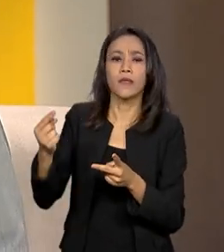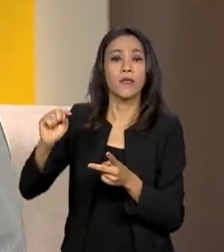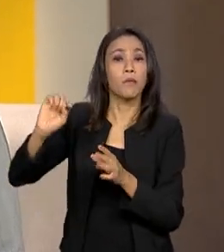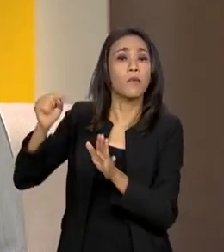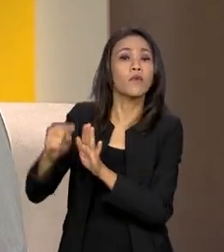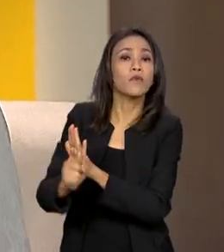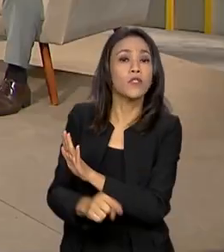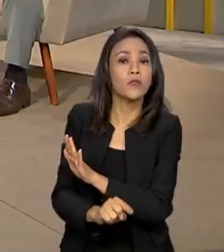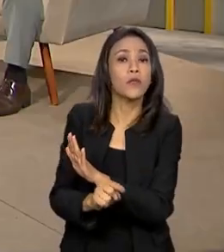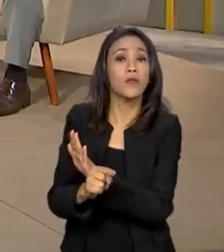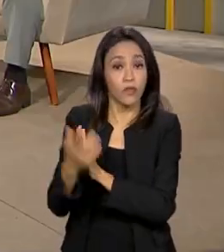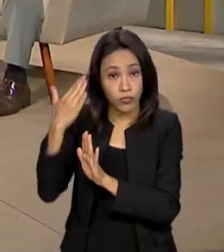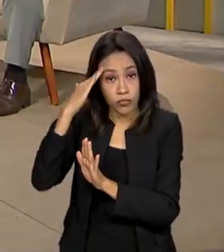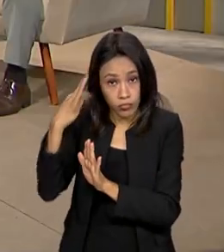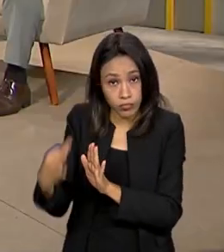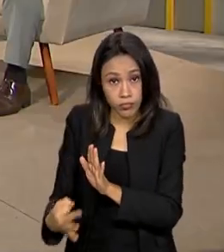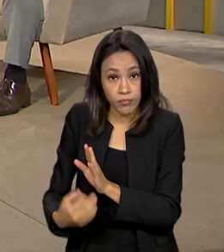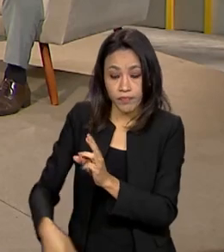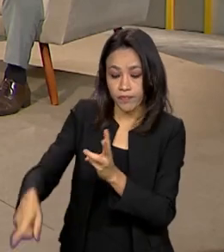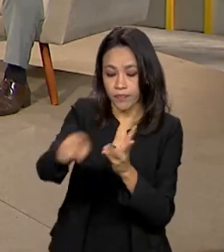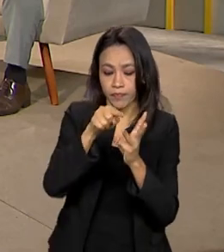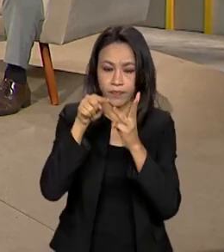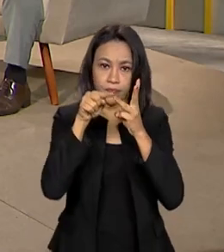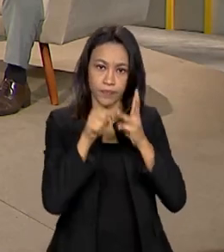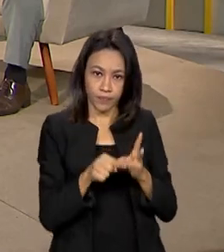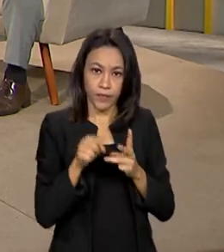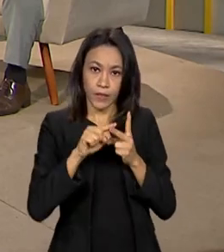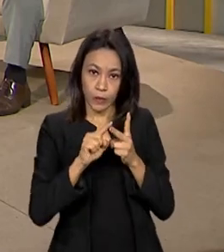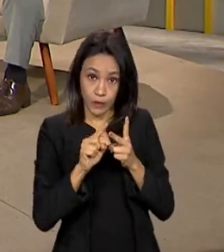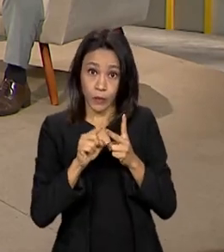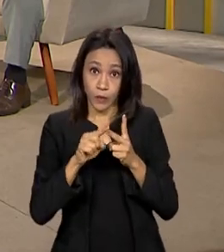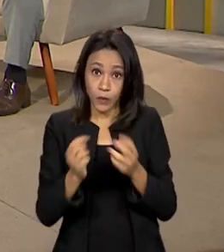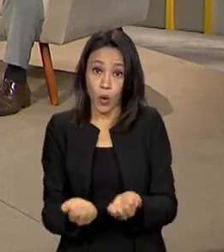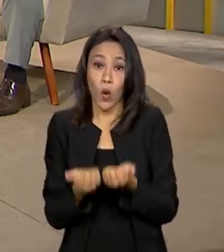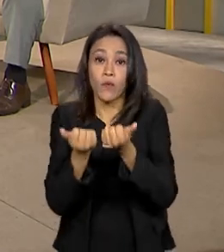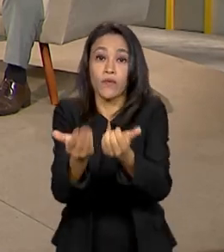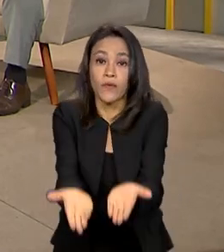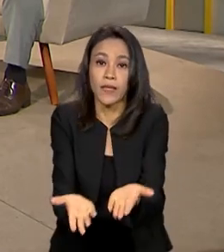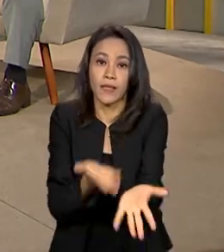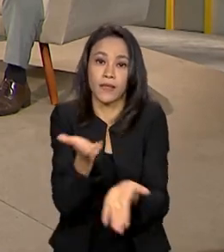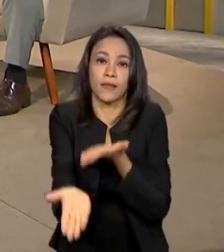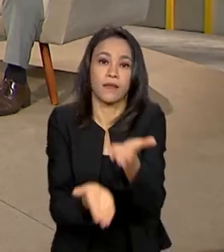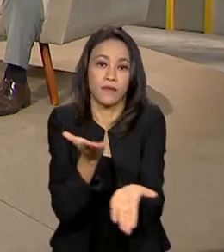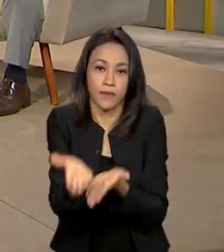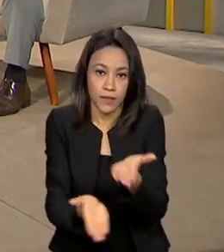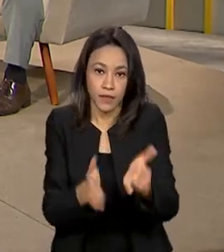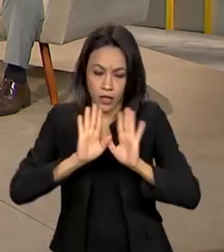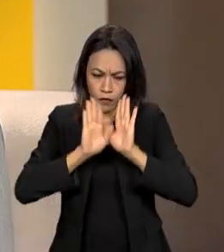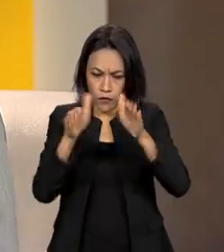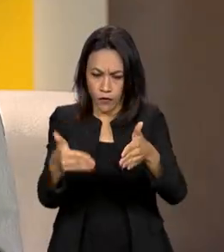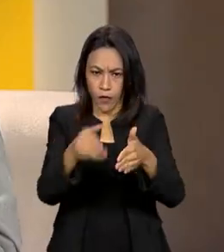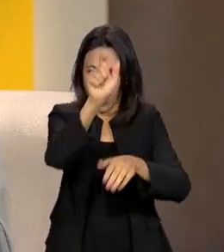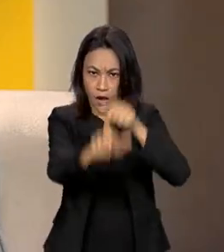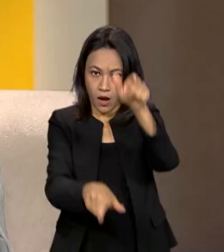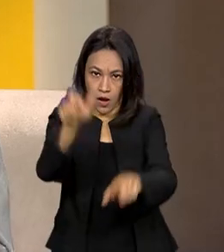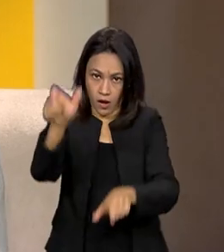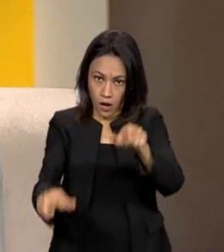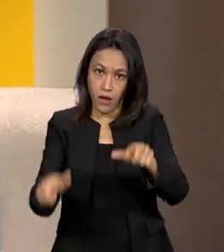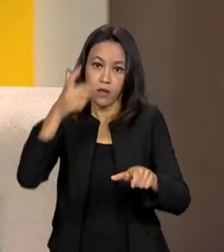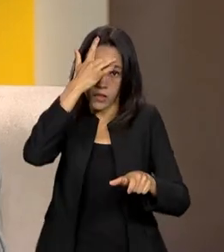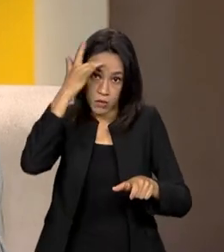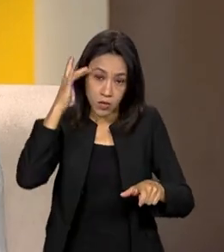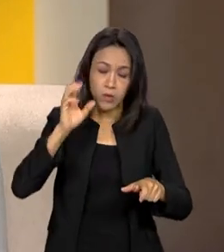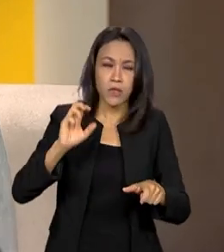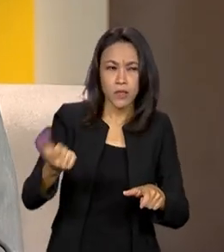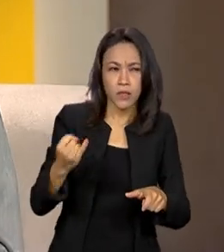adoção desses sistemas. Ele tem um segundo eixo, que é o eixo de oferta de serviço. Então, a visão mais para fora, mais para o cidadão. Como é que se dá essa oferta, se